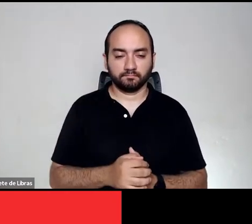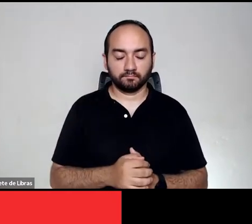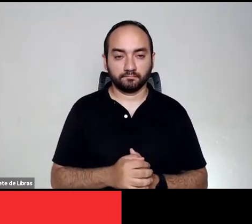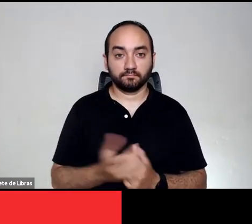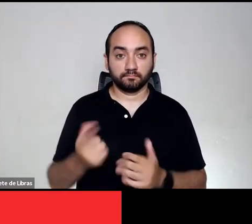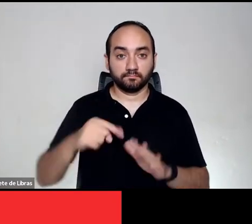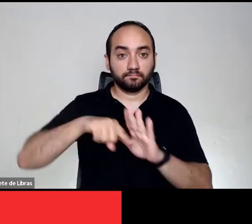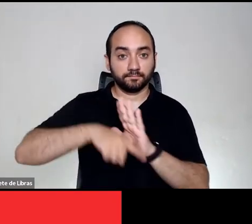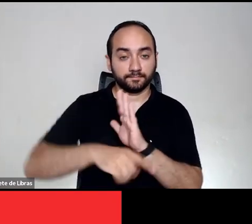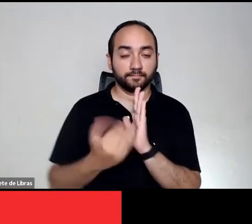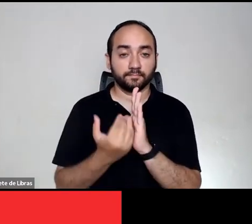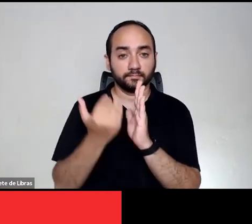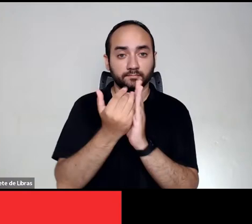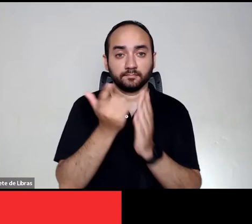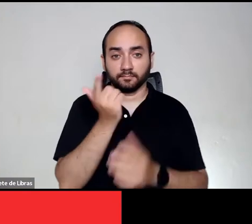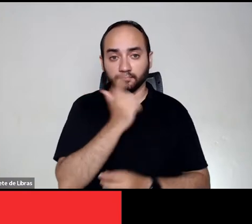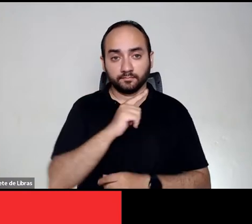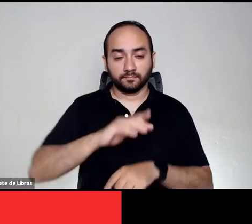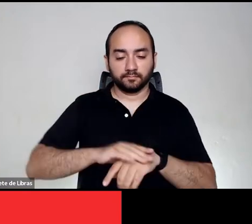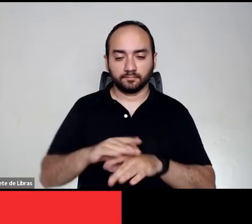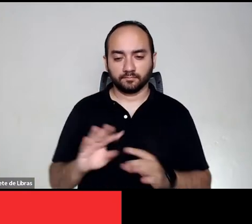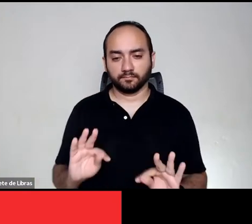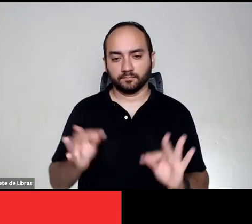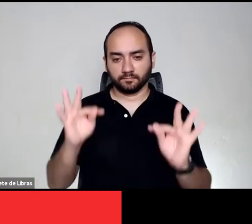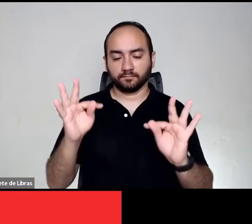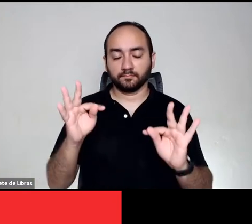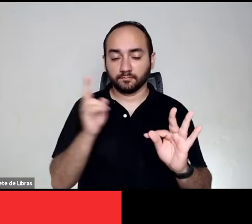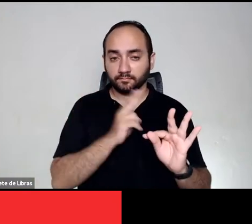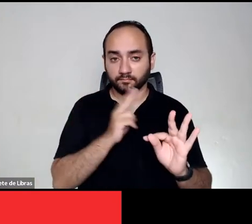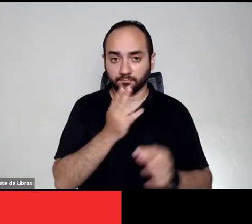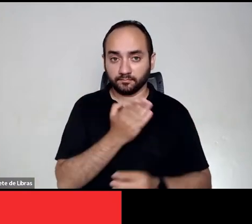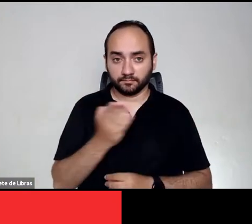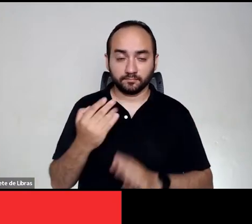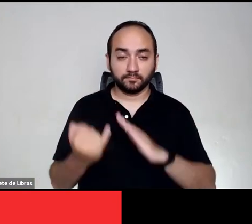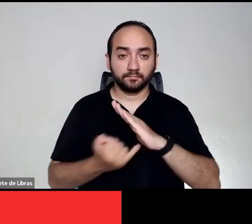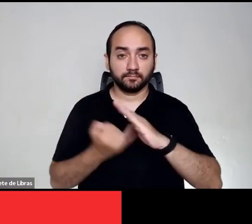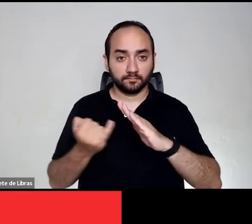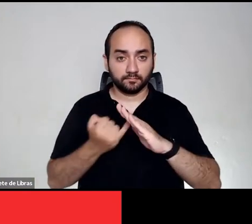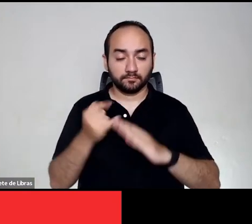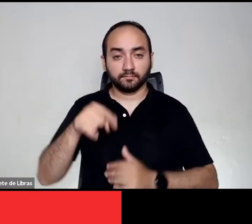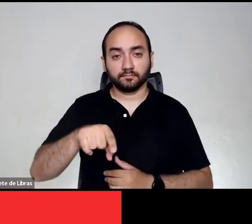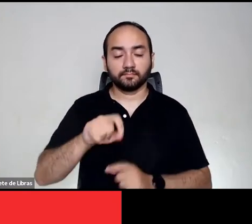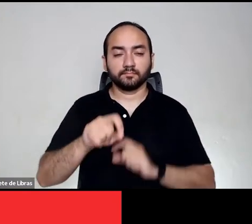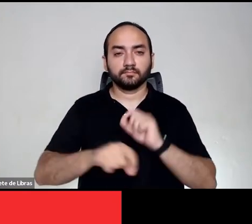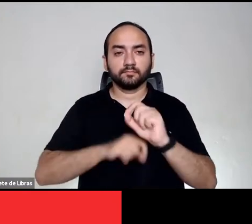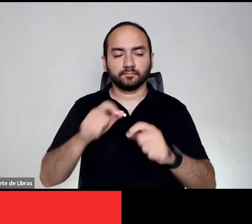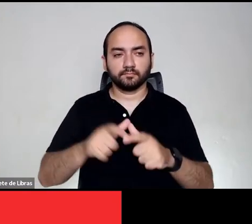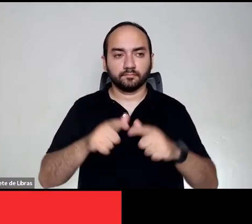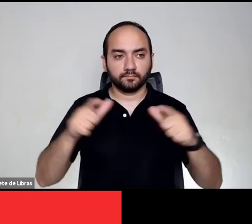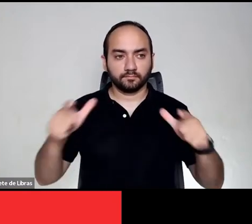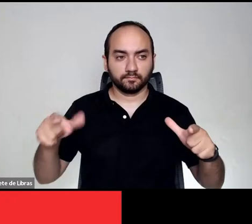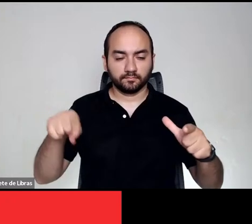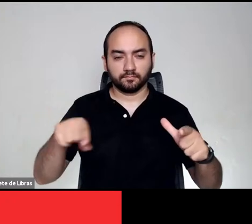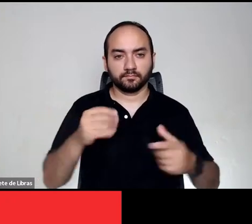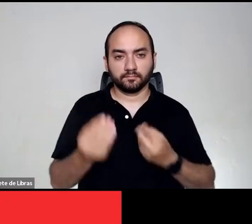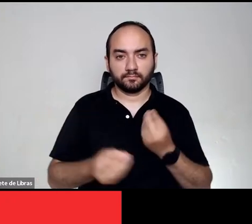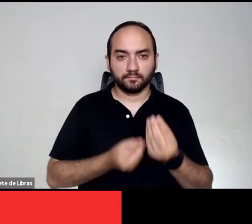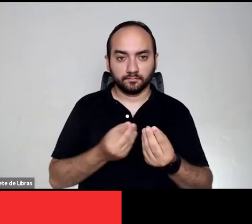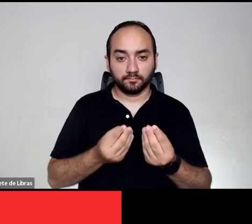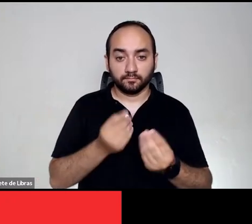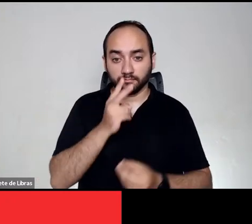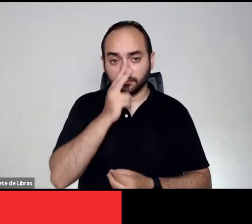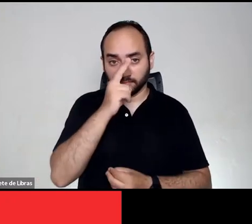explorar as potencialidades das tecnologias emergentes, a instituição não apenas expande seu alcance, mas também